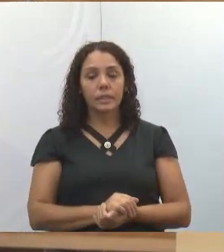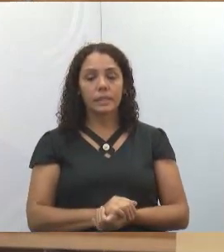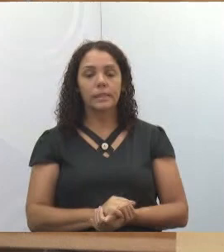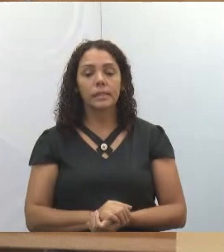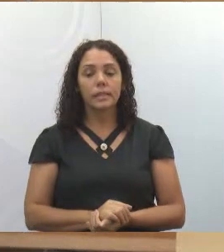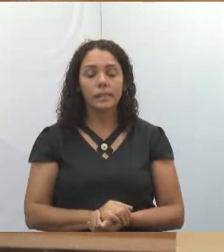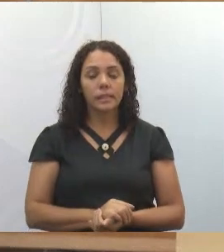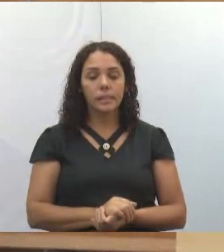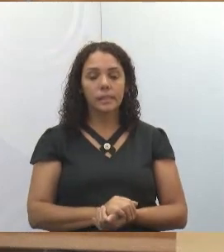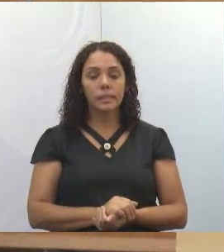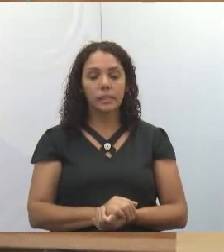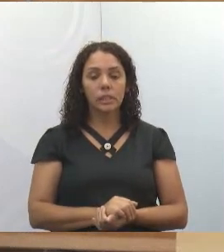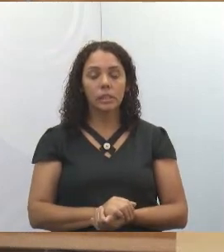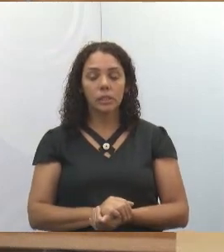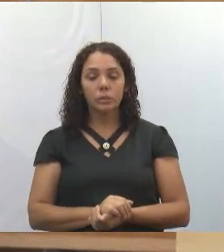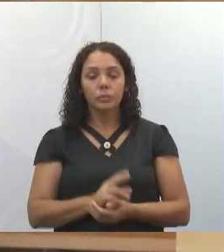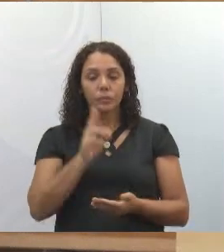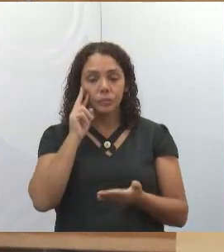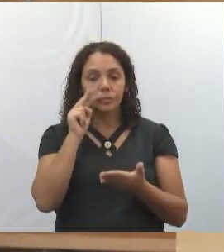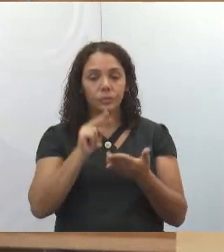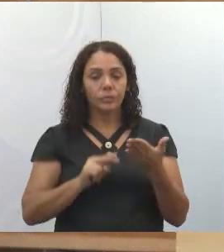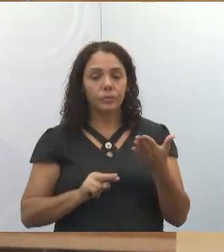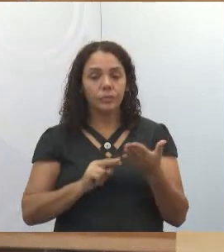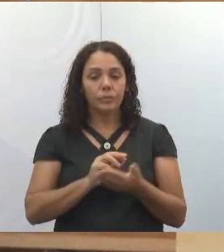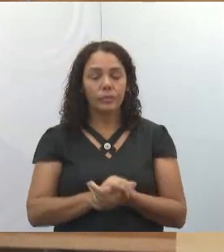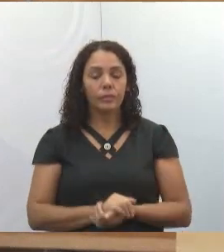foi a... Deixa eu ler aqui.